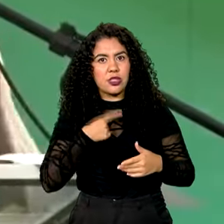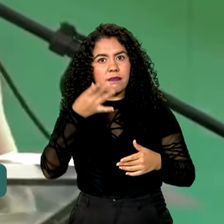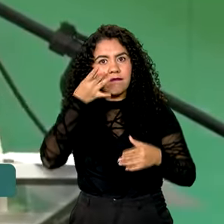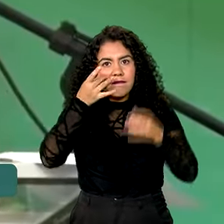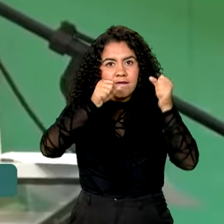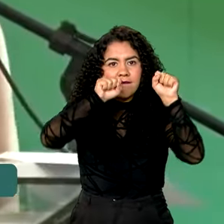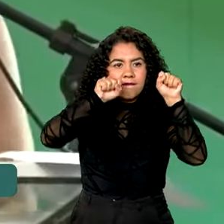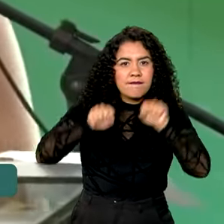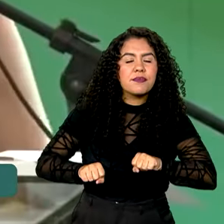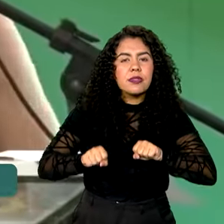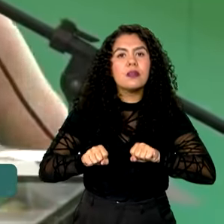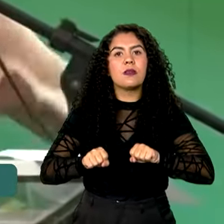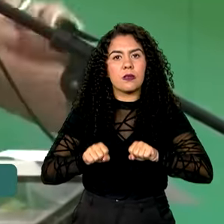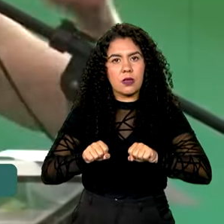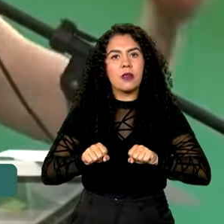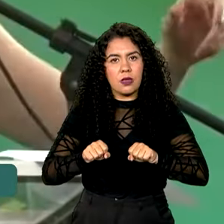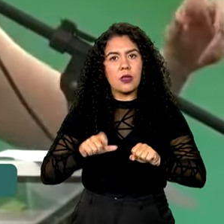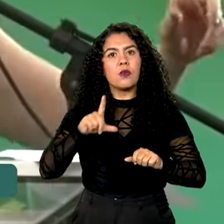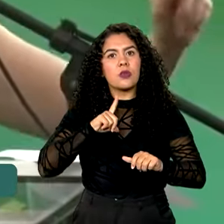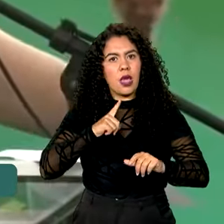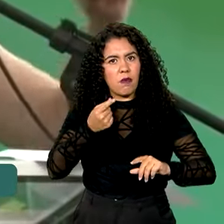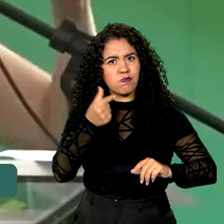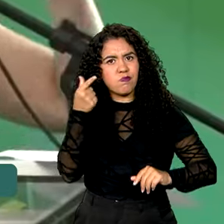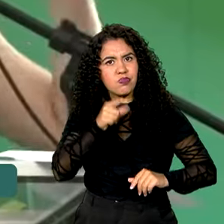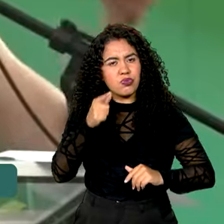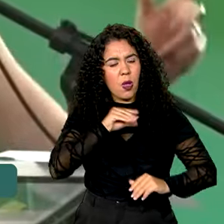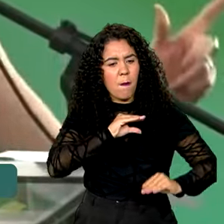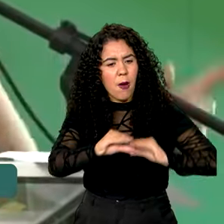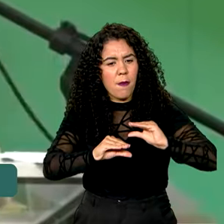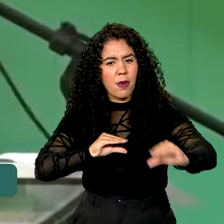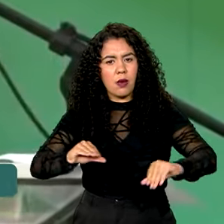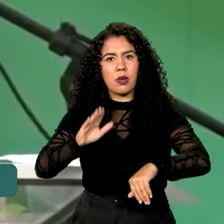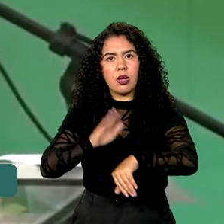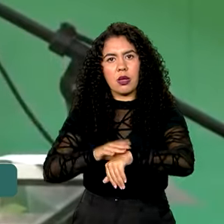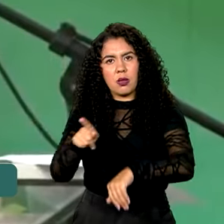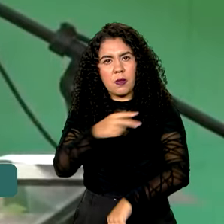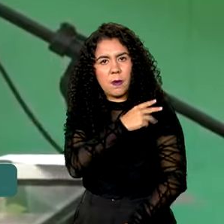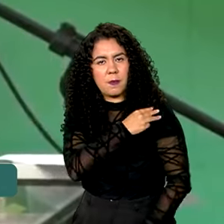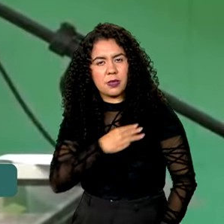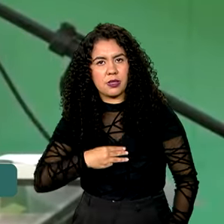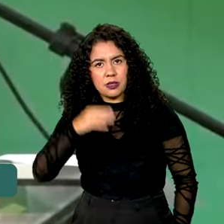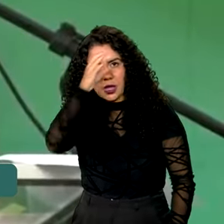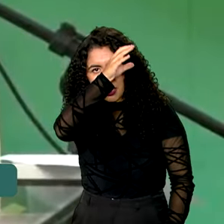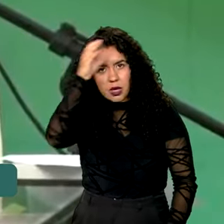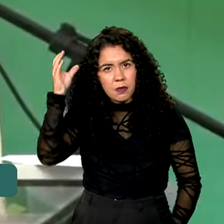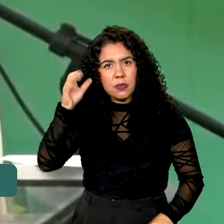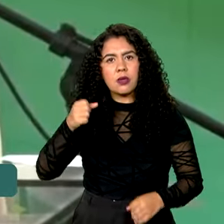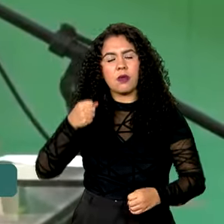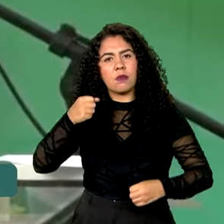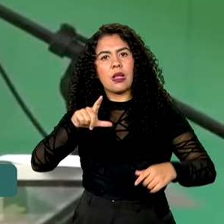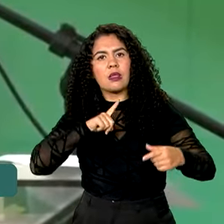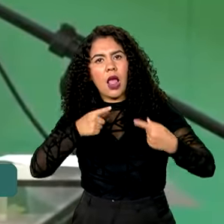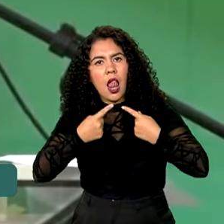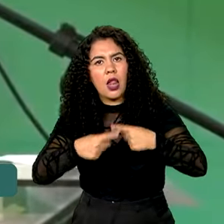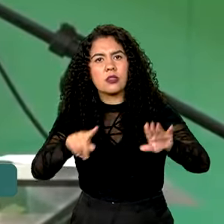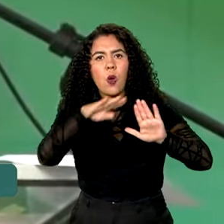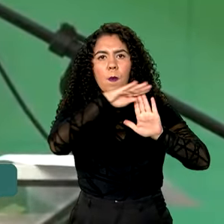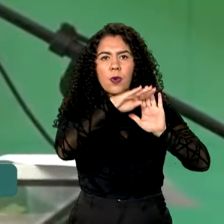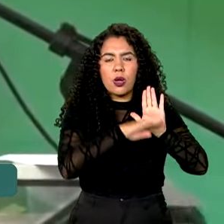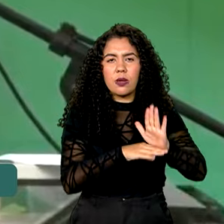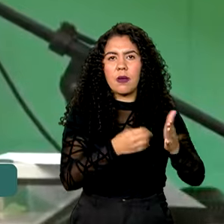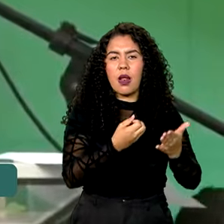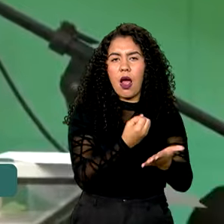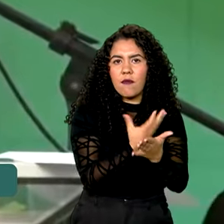falado que talvez a gente não se toque de tudo isso que o tem reverberado. Alfabetização na idade certa, um programa de